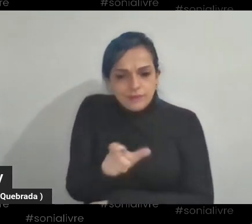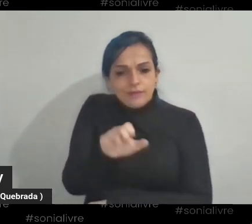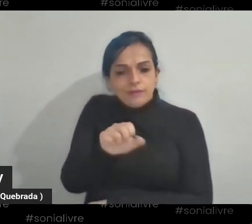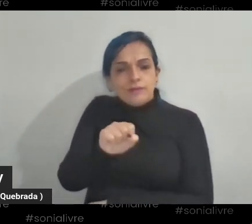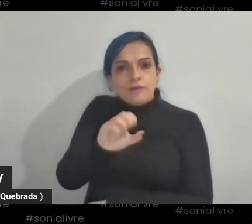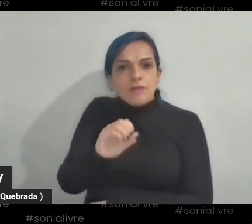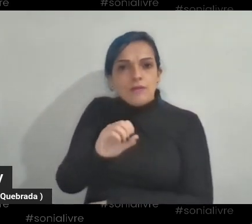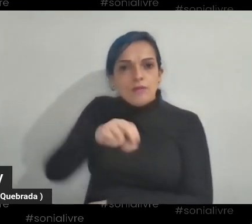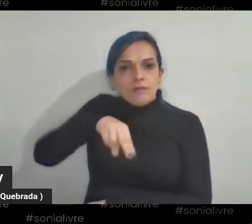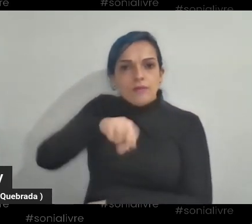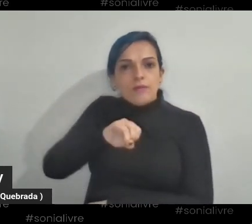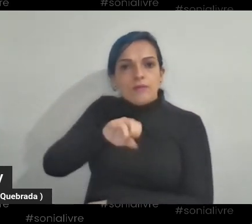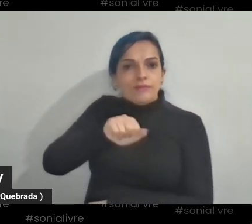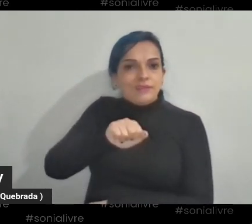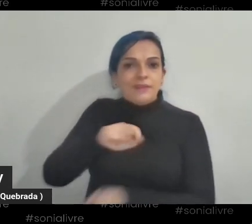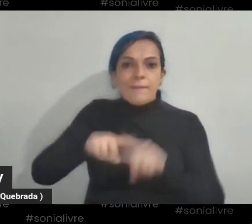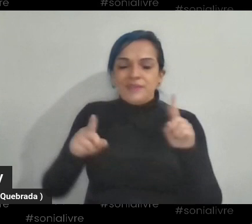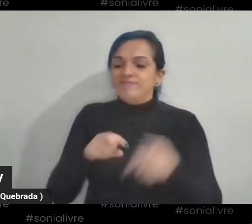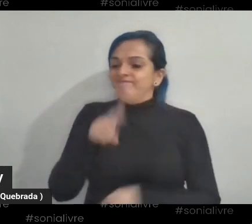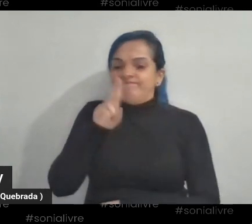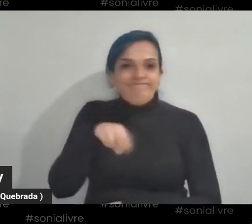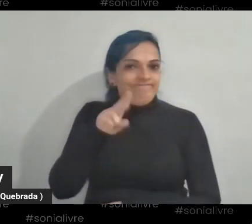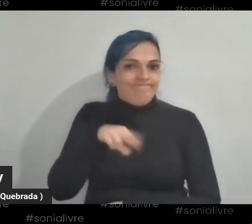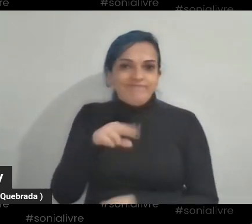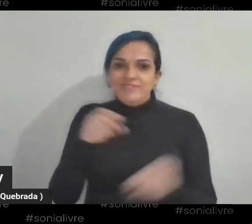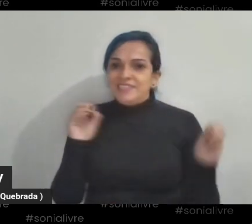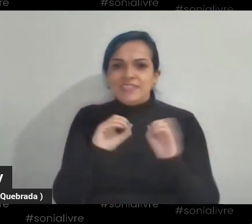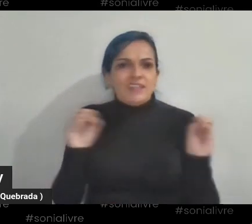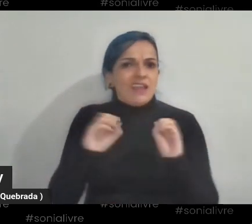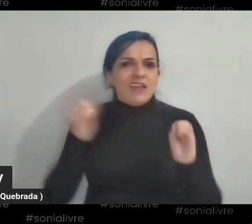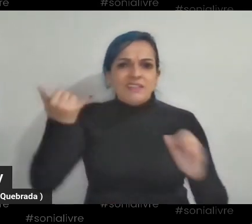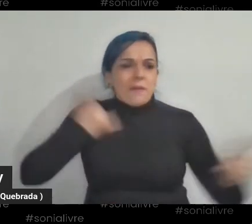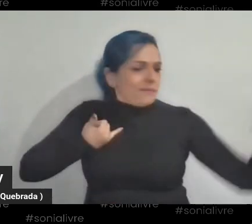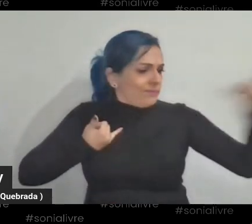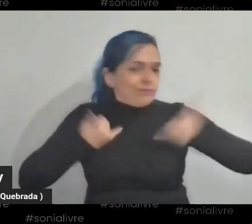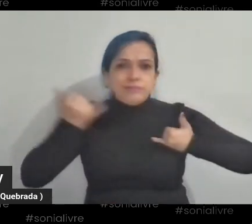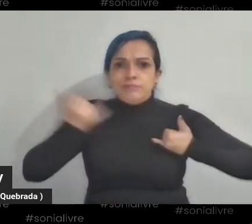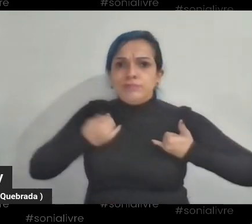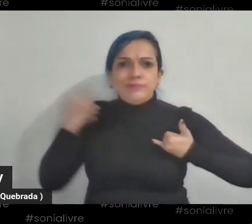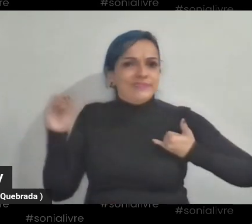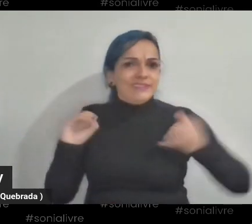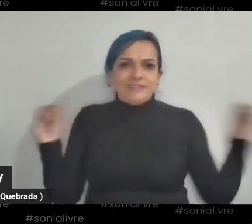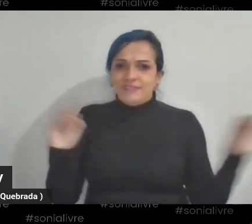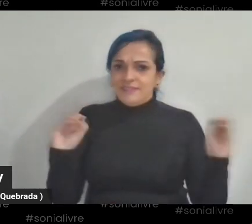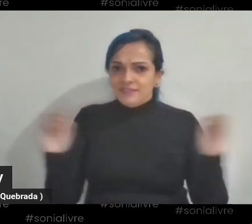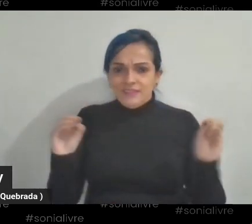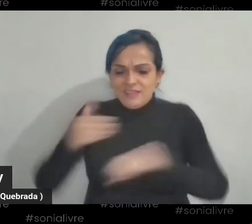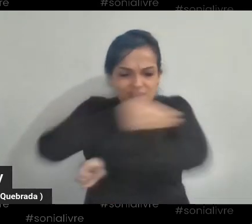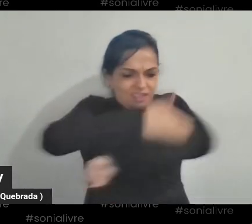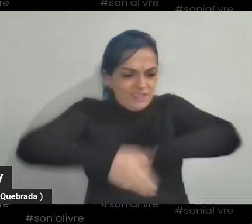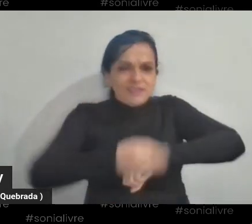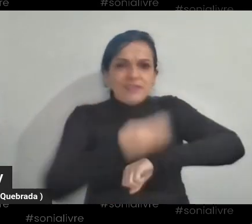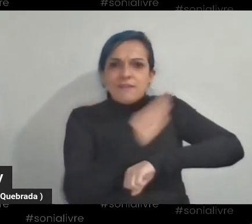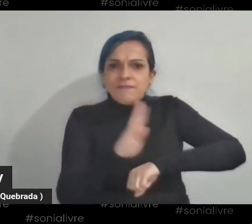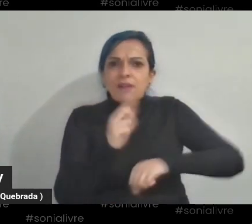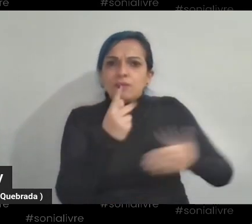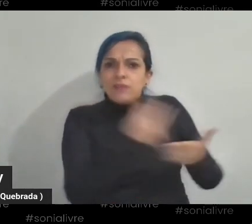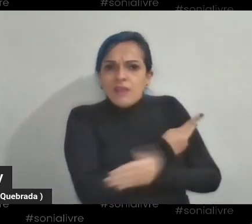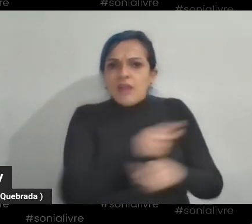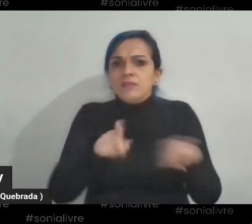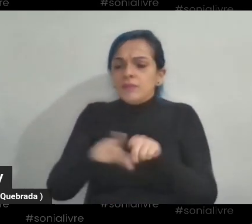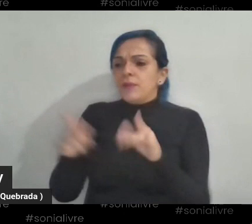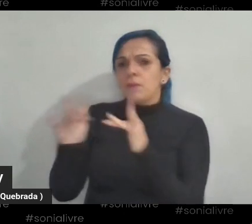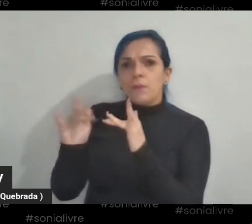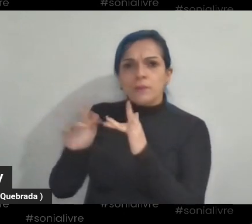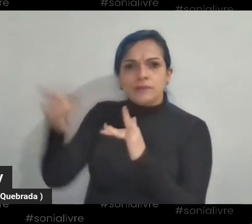Sônia, mas a gente nunca tinha nenhum resultado, né? A gente não encontrava em lugar nenhum. Todos os endereços eram falsos, as ligações eram falsas, a gente não tinha